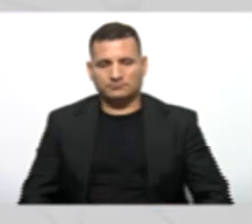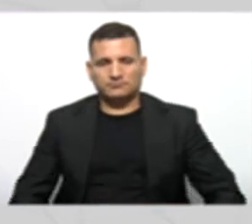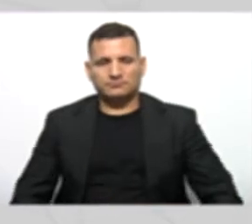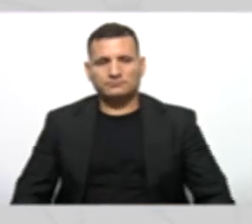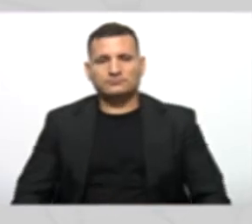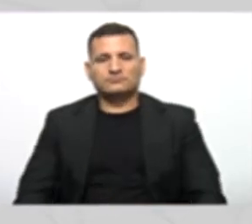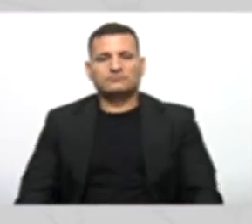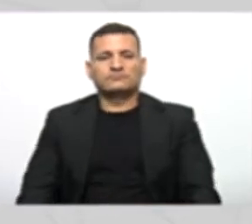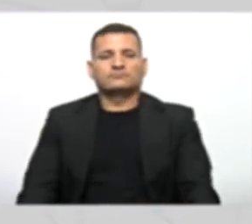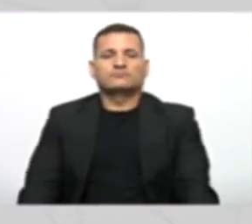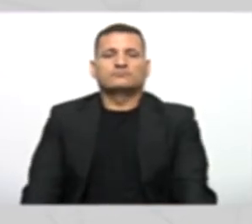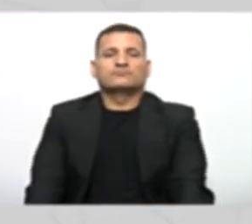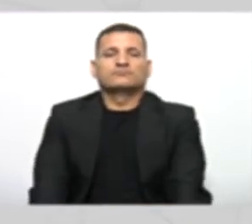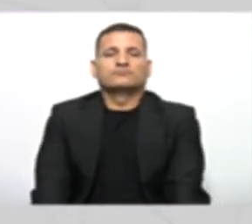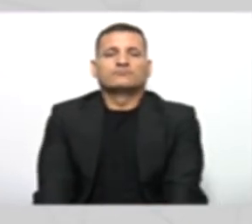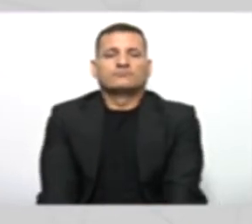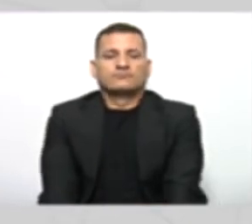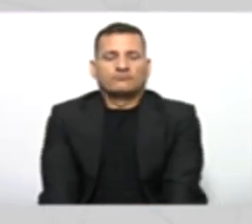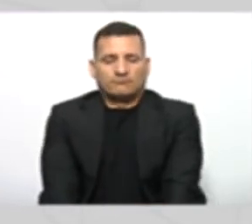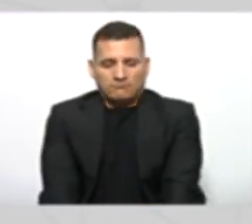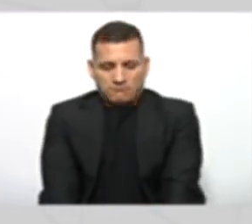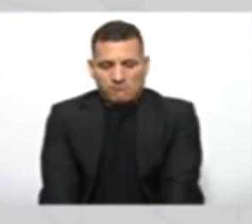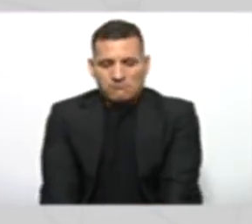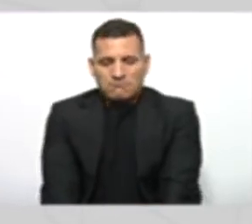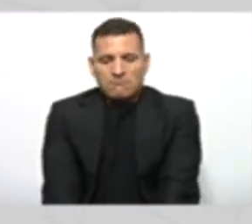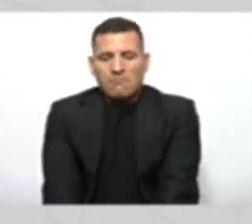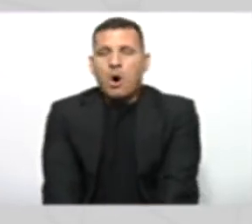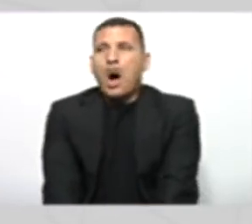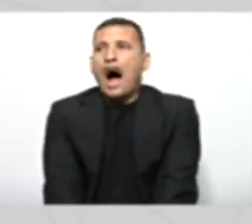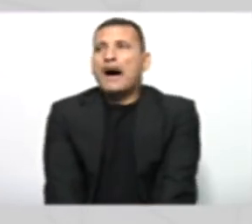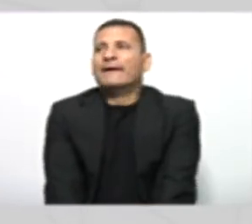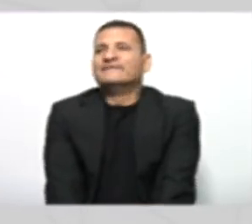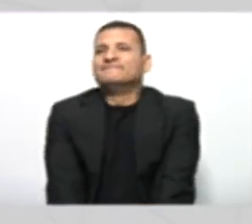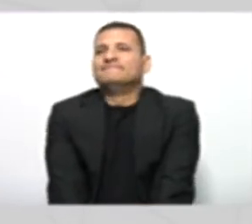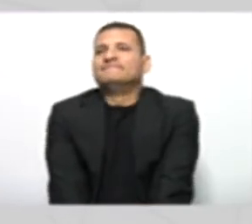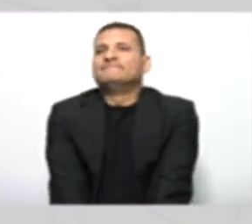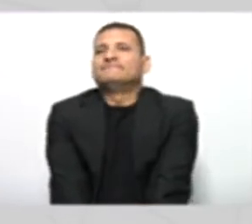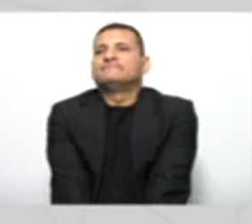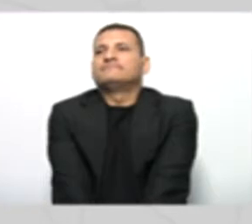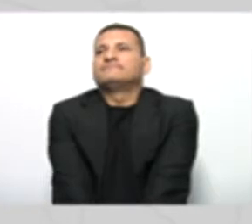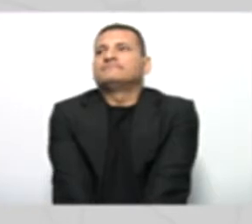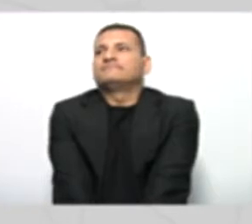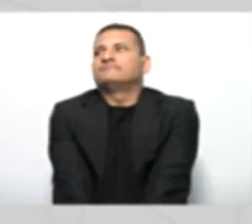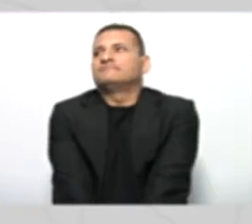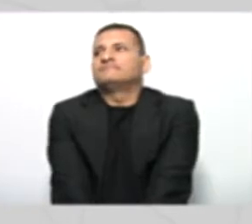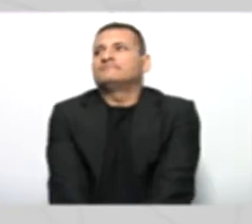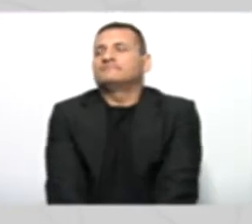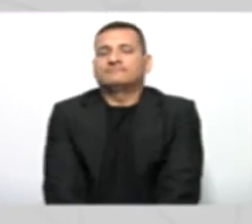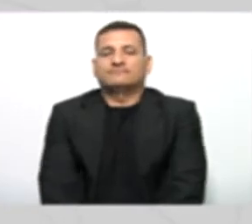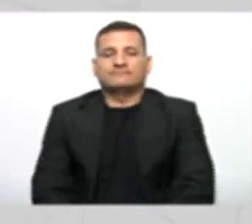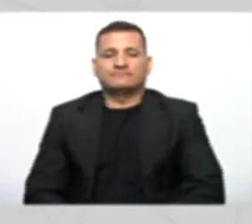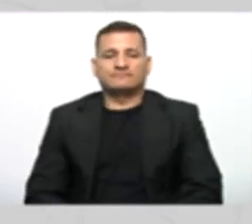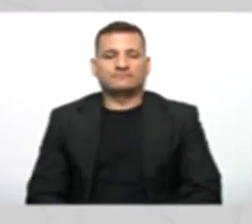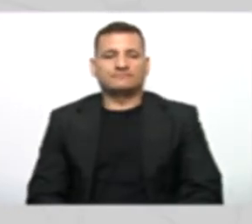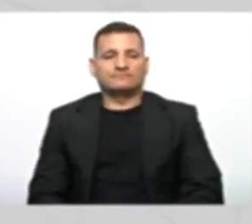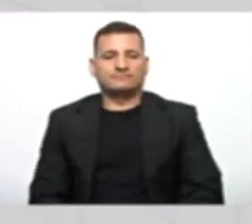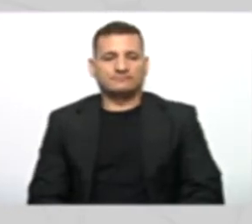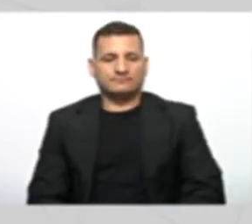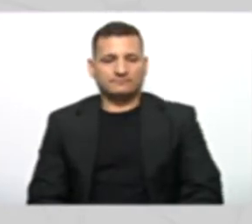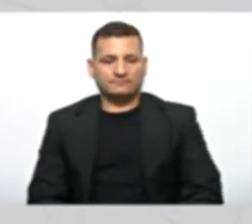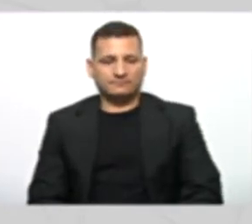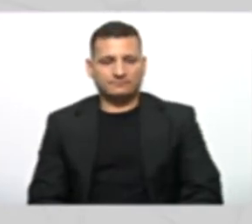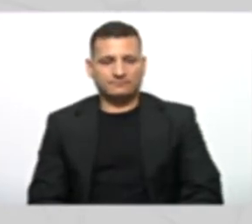Jurídica Opa Jurídica Vamos só Corrigir aqui